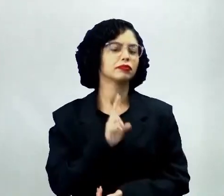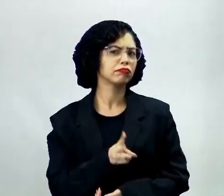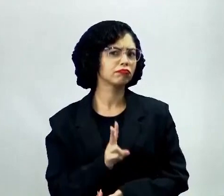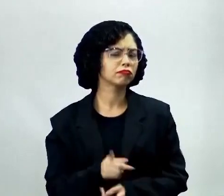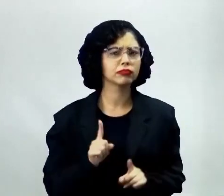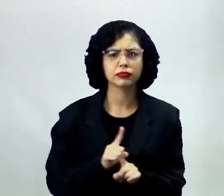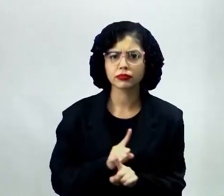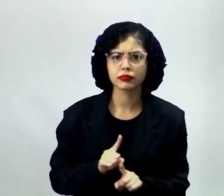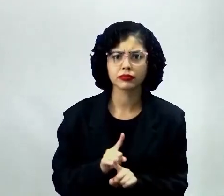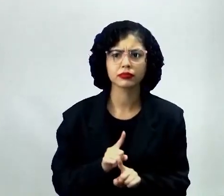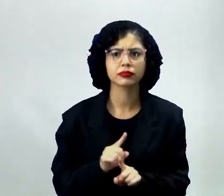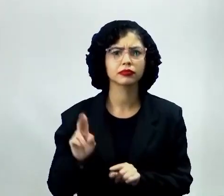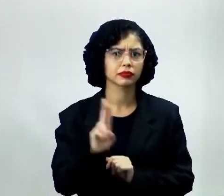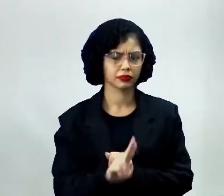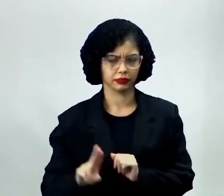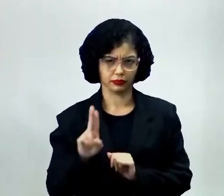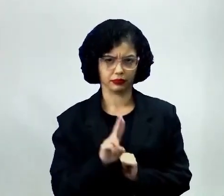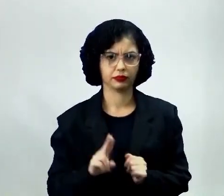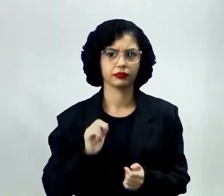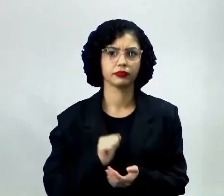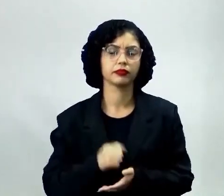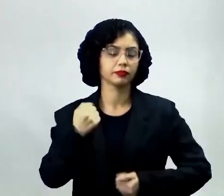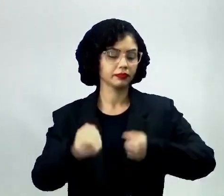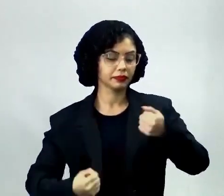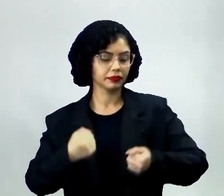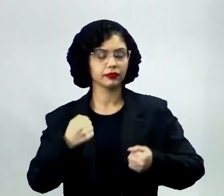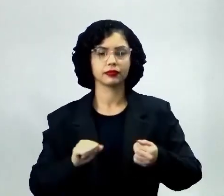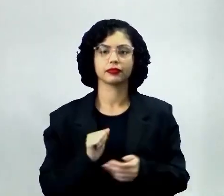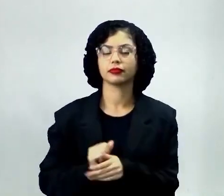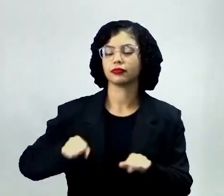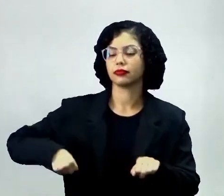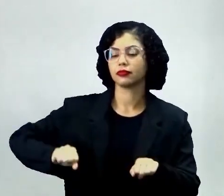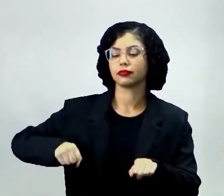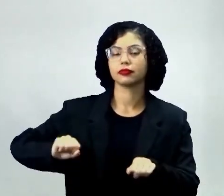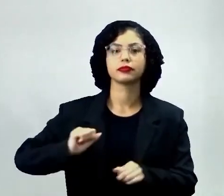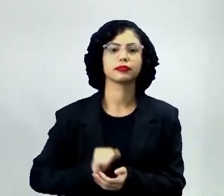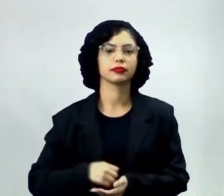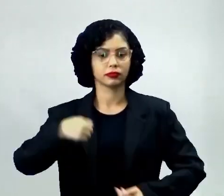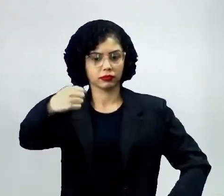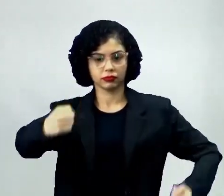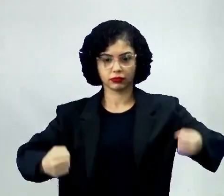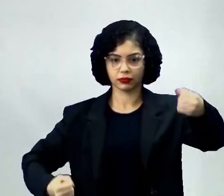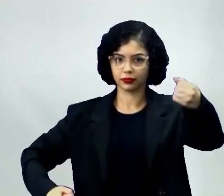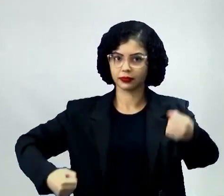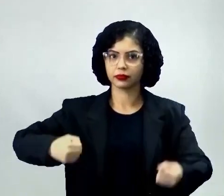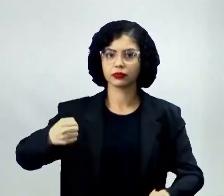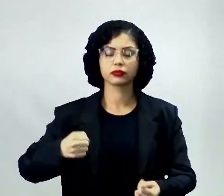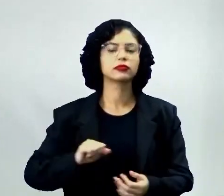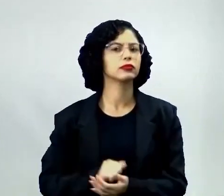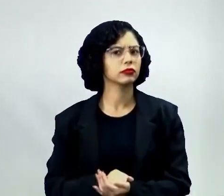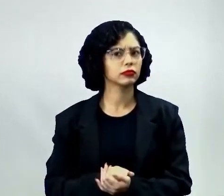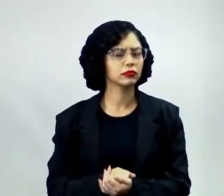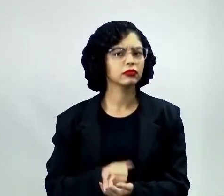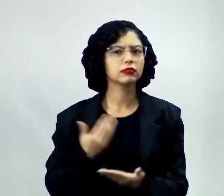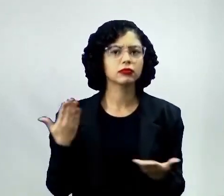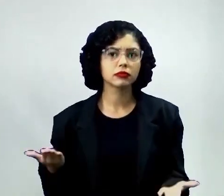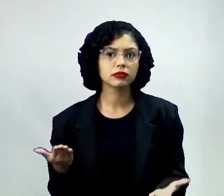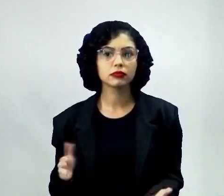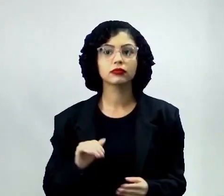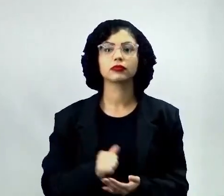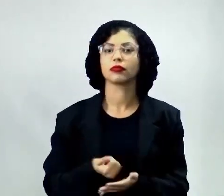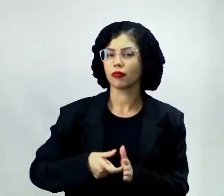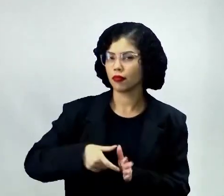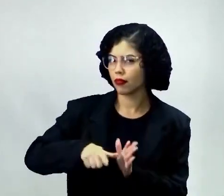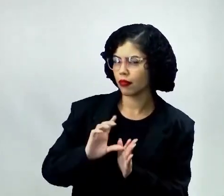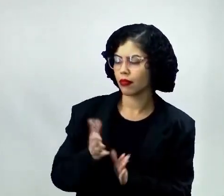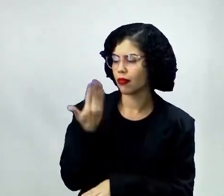sempre nós usamos o carro, a moto, o caminhão como meio de transporte? Que